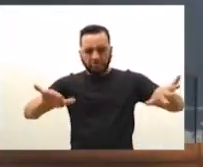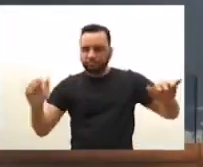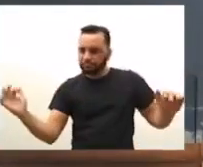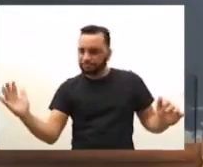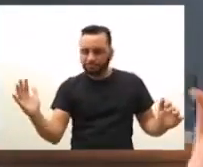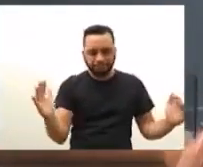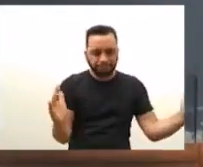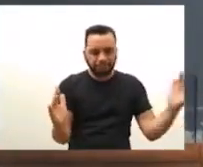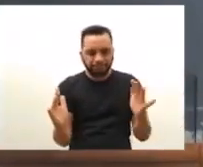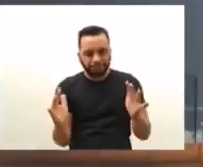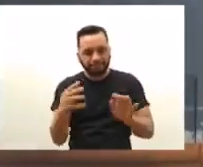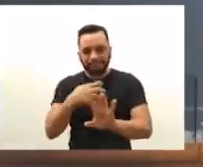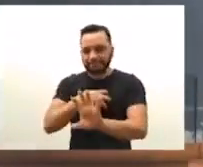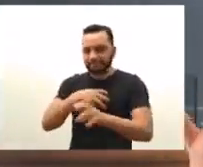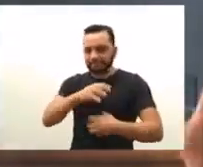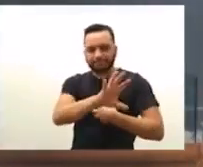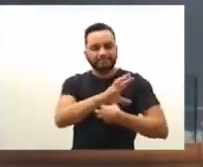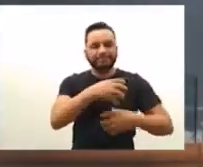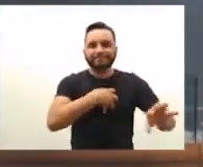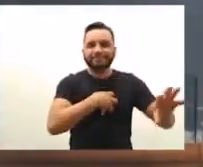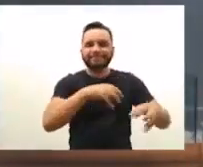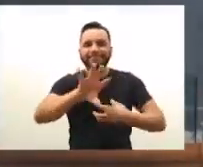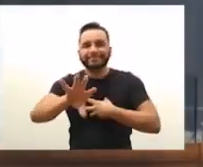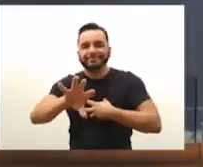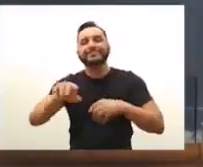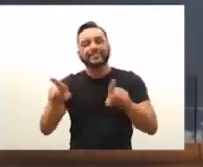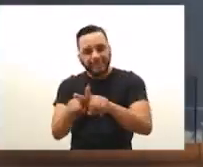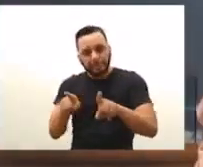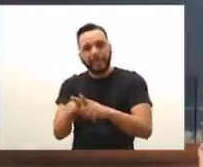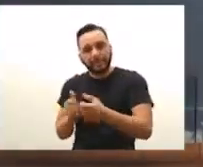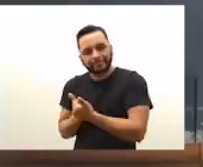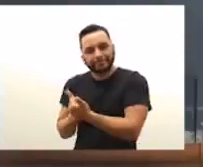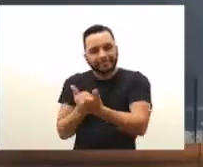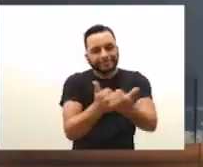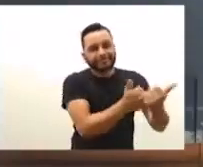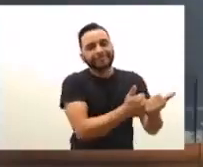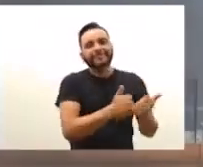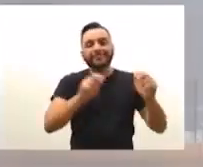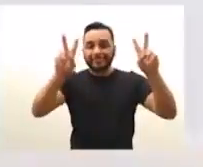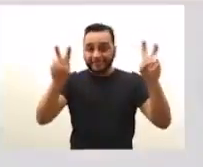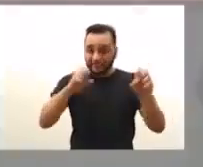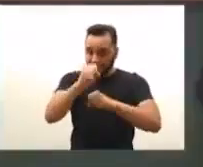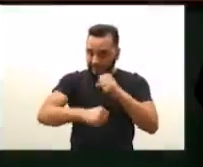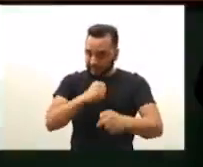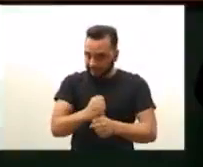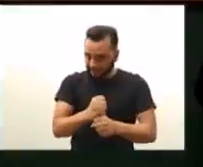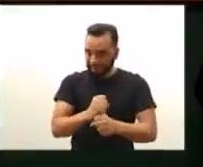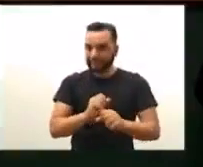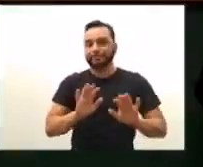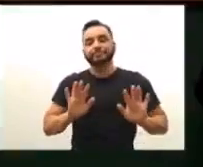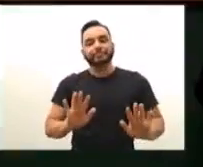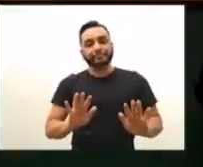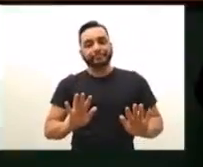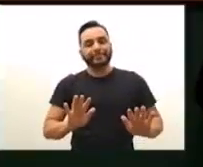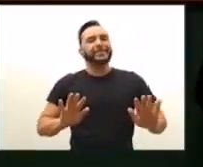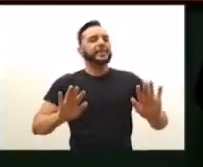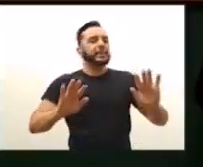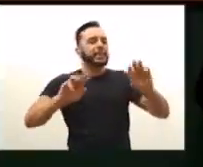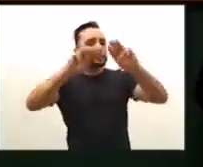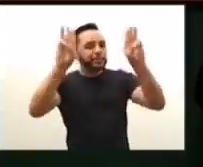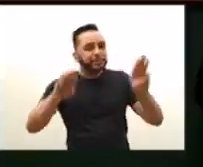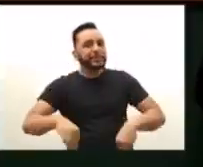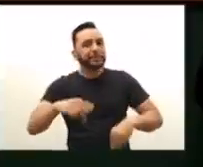realidades e gerar empatia e gerar solidariedade, que é o tema desse ano. Os museus têm que ter em suas